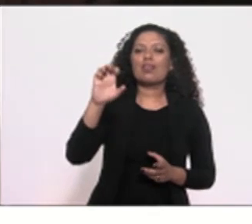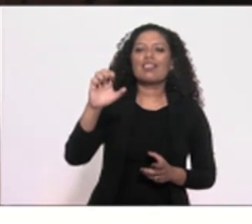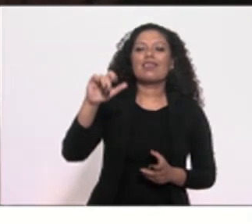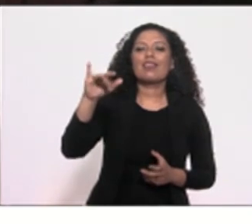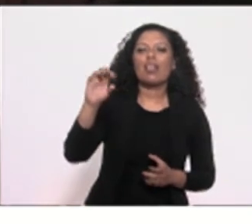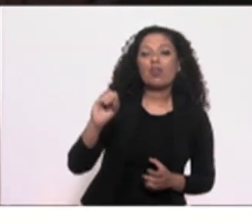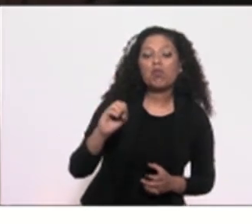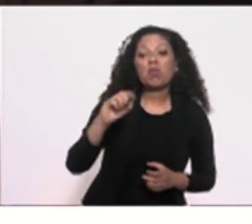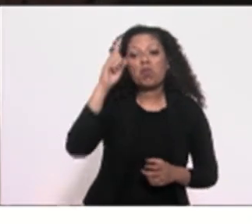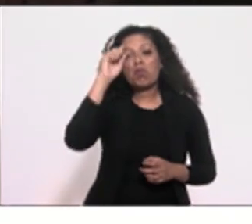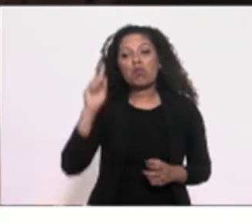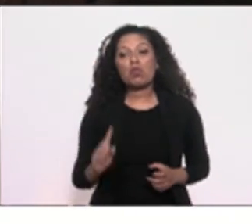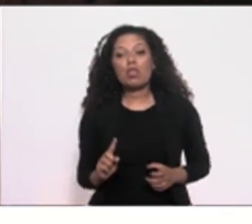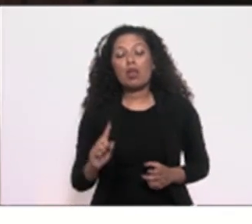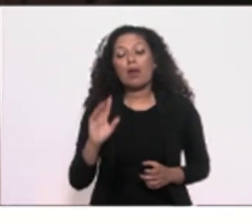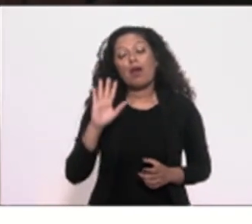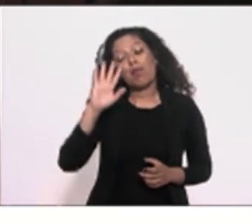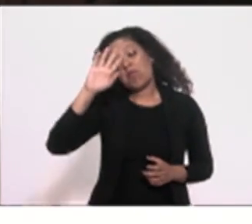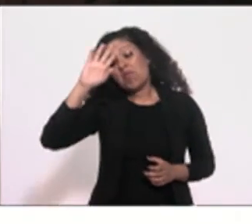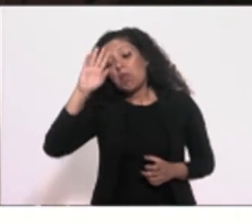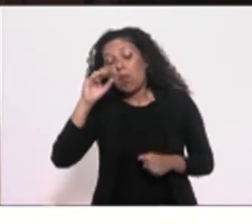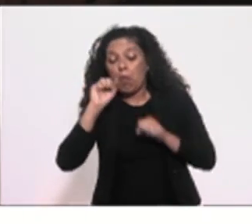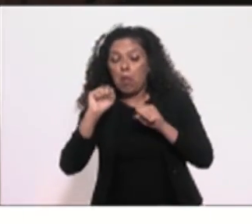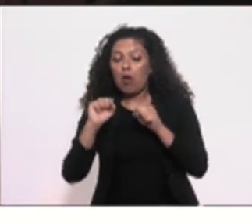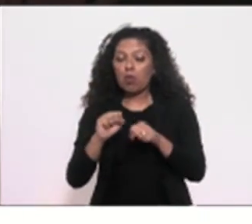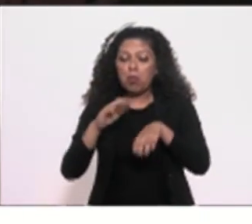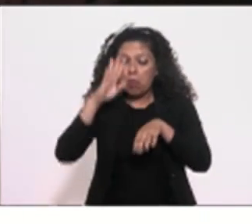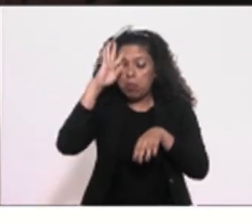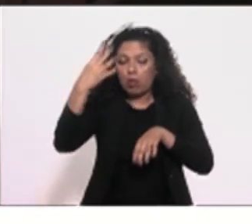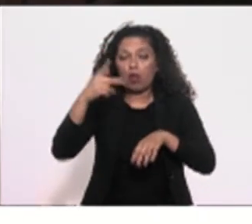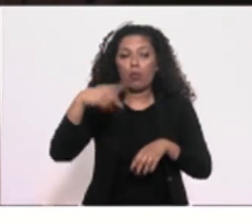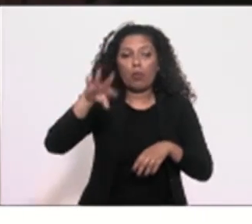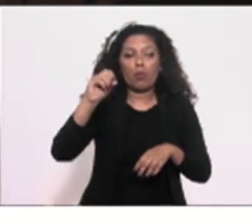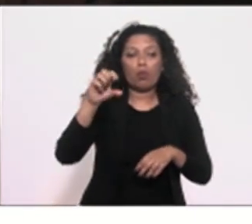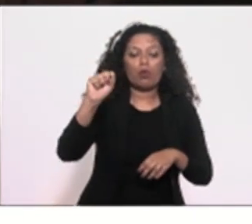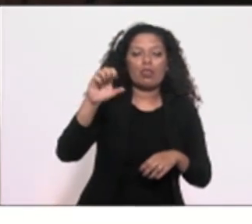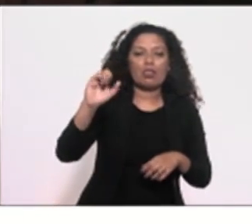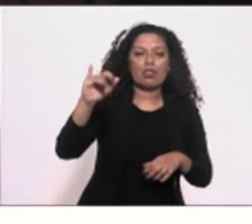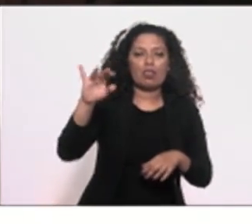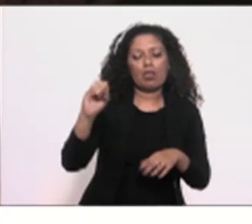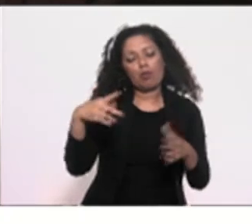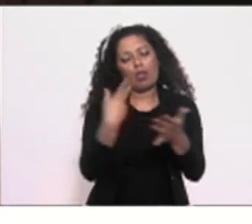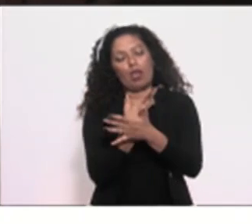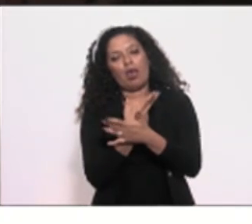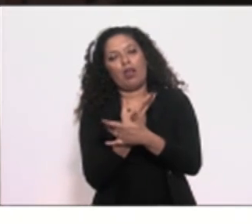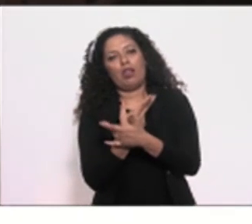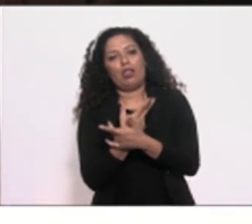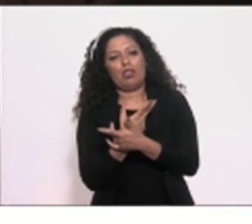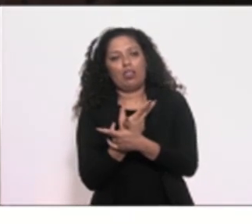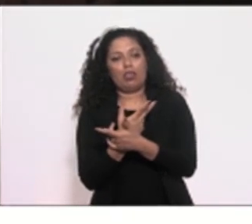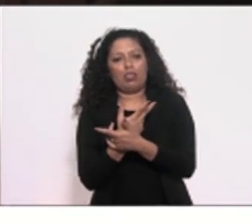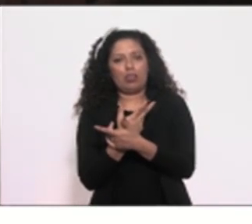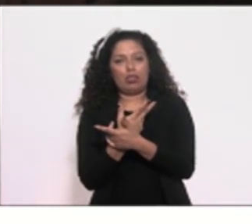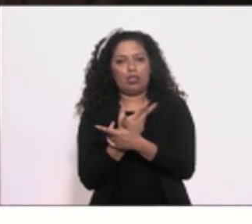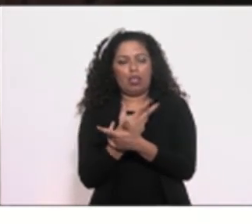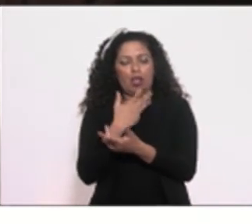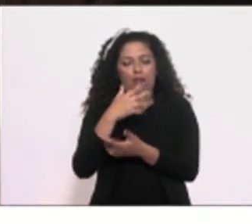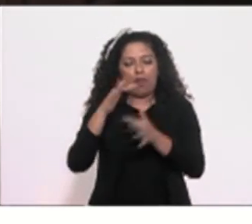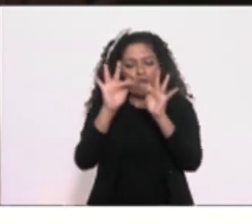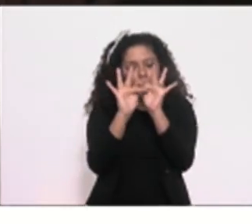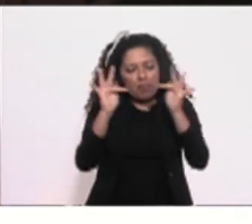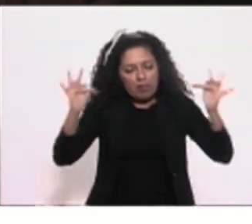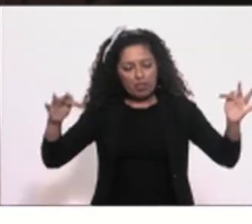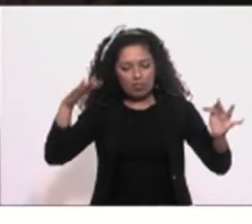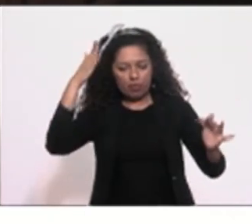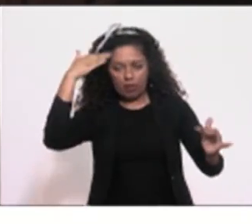se forem os piores processos. Já diz o ditado popular, para